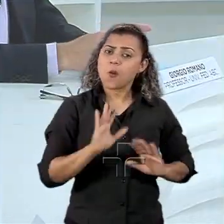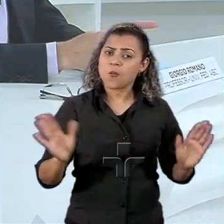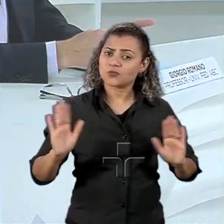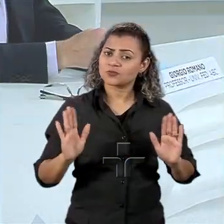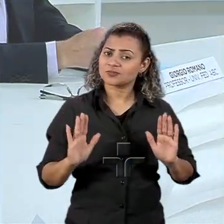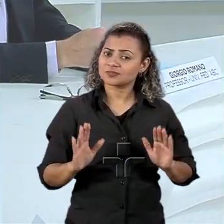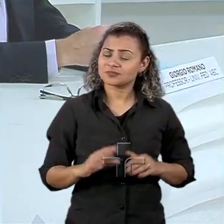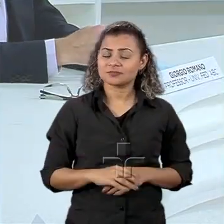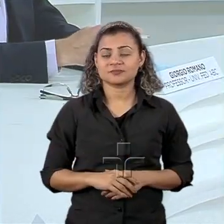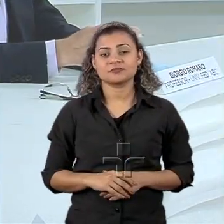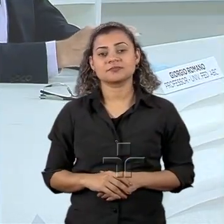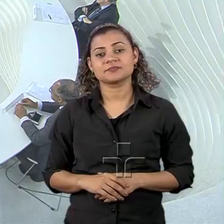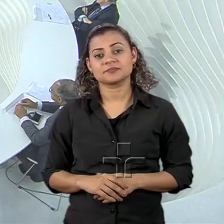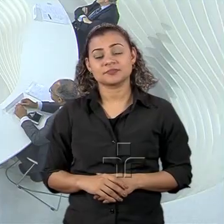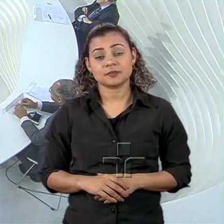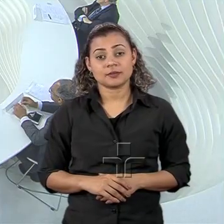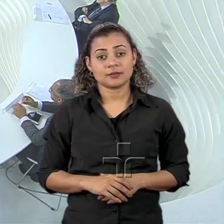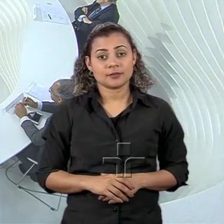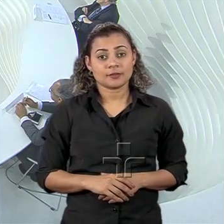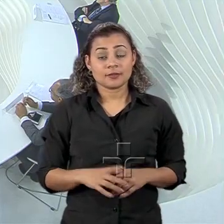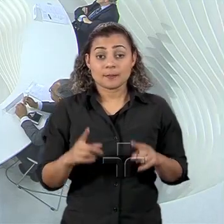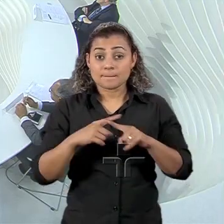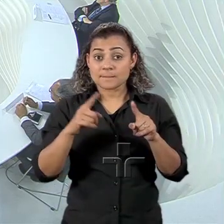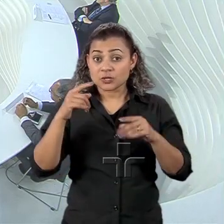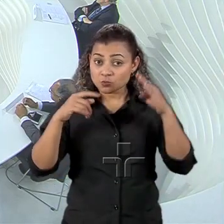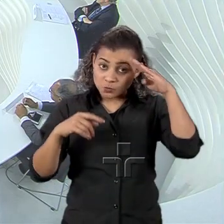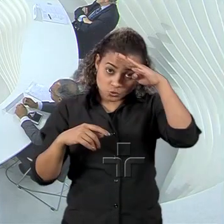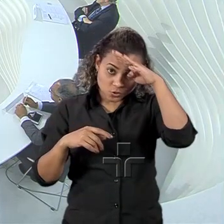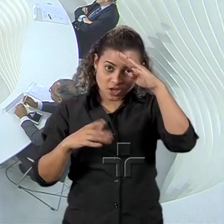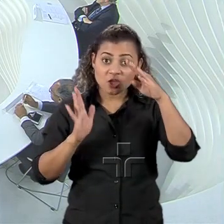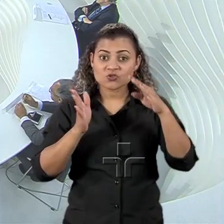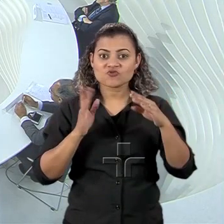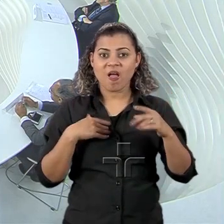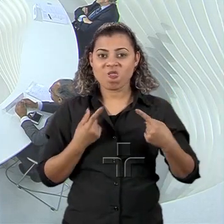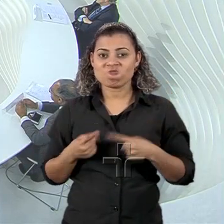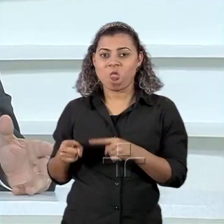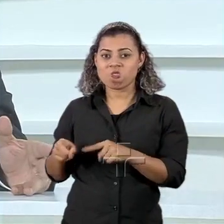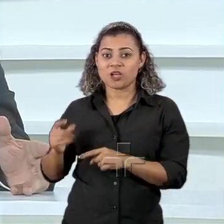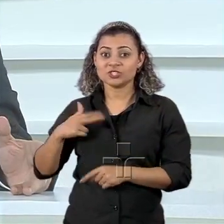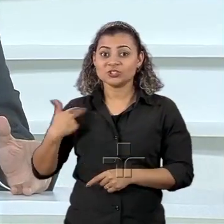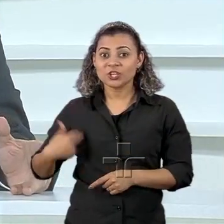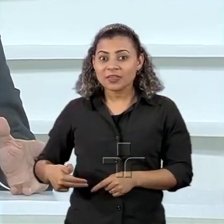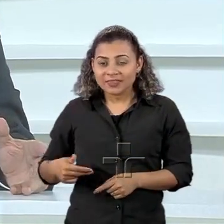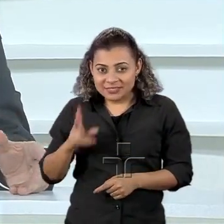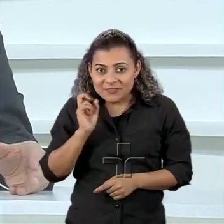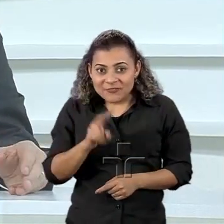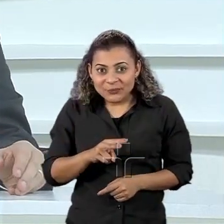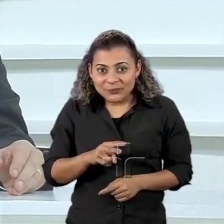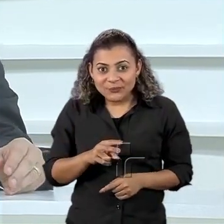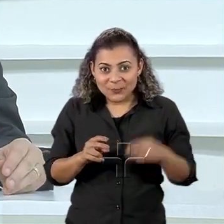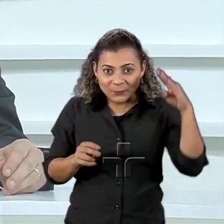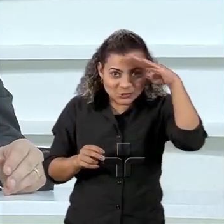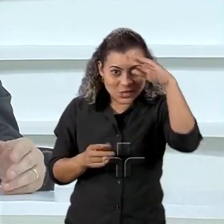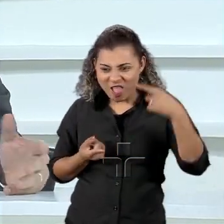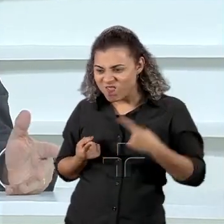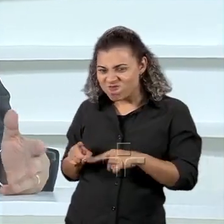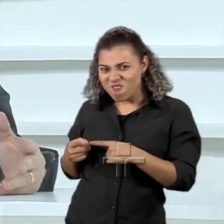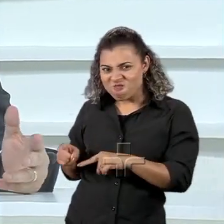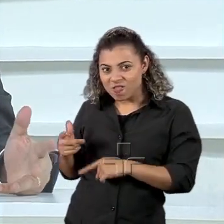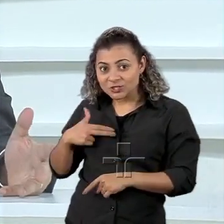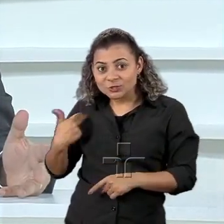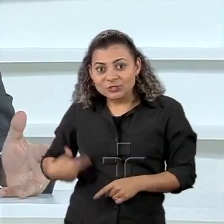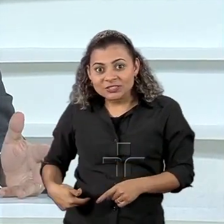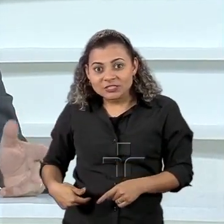do lado do Trump. Mas o Bolsonaro já conseguiu irritar a China, que já soltou uma nota oficial, se